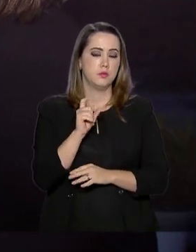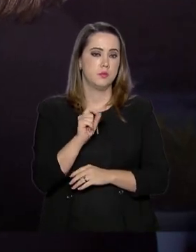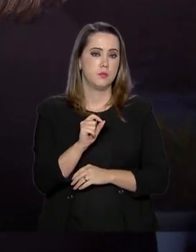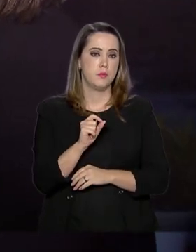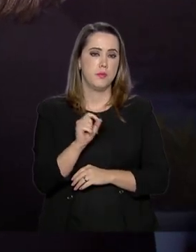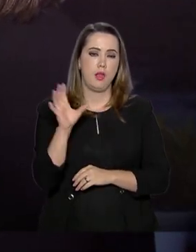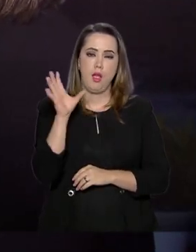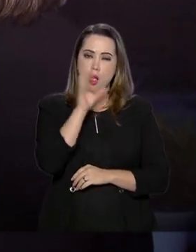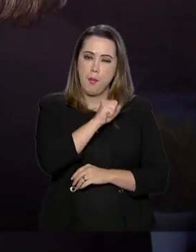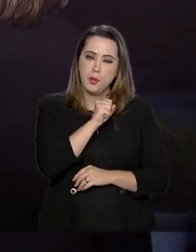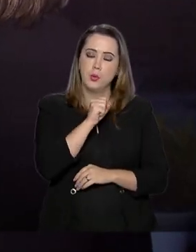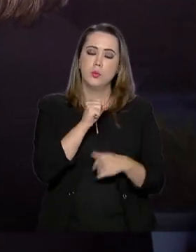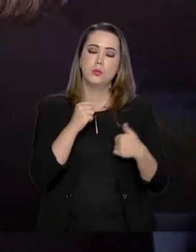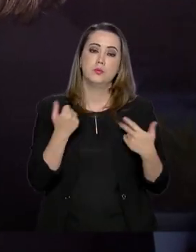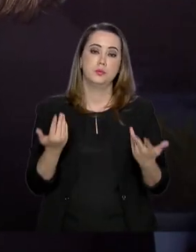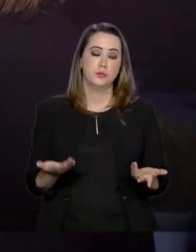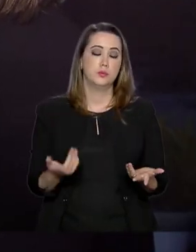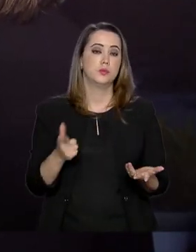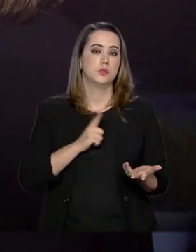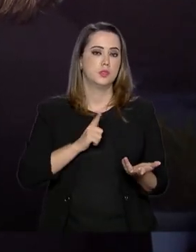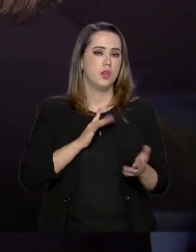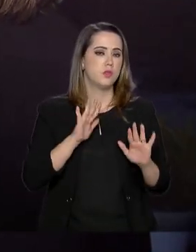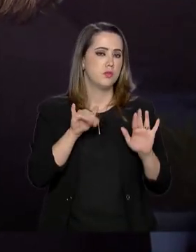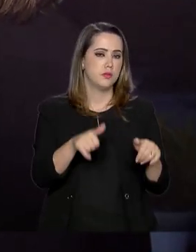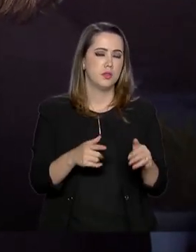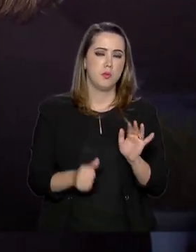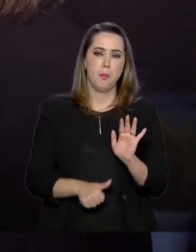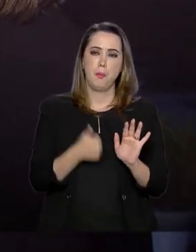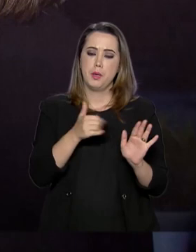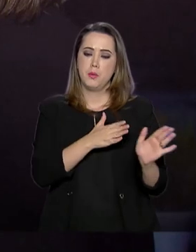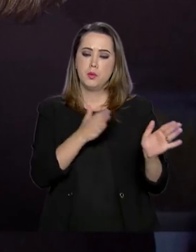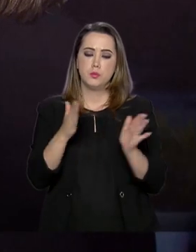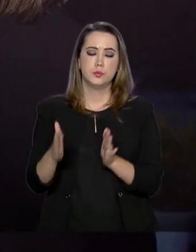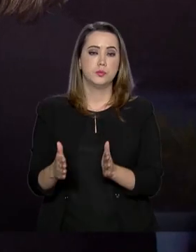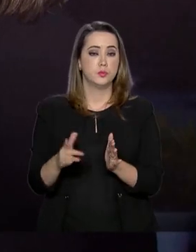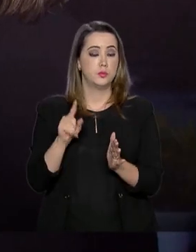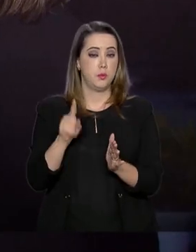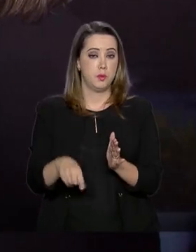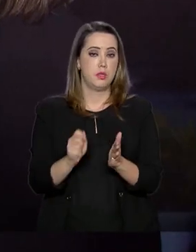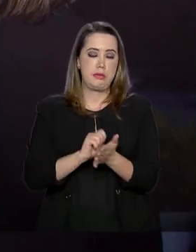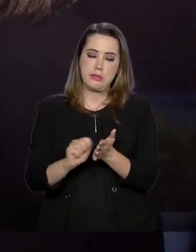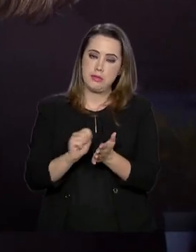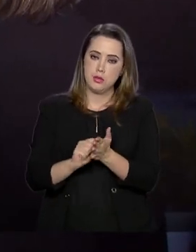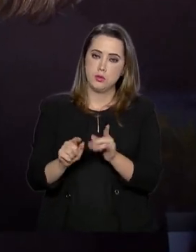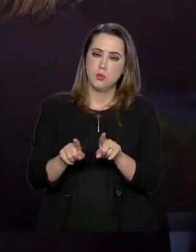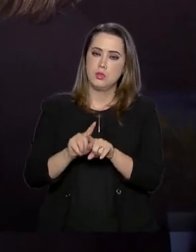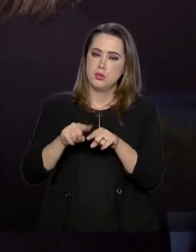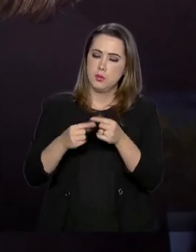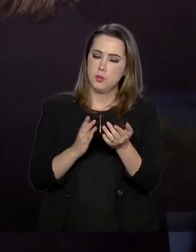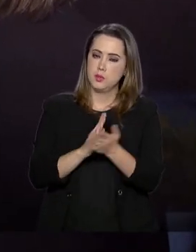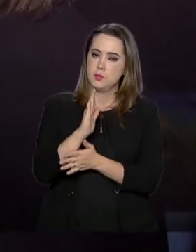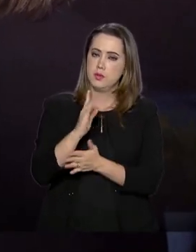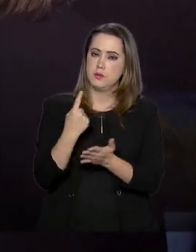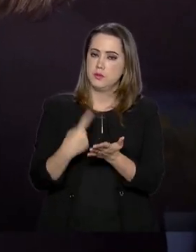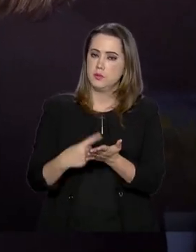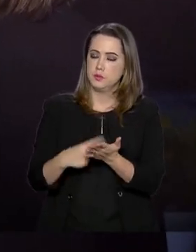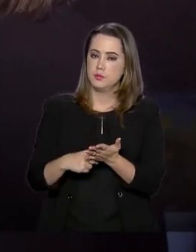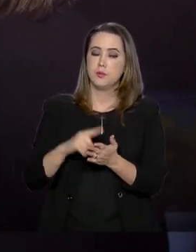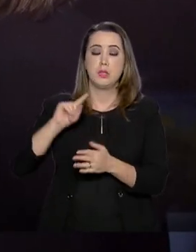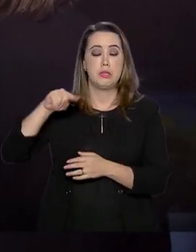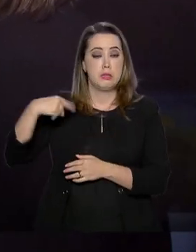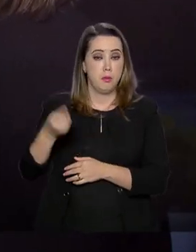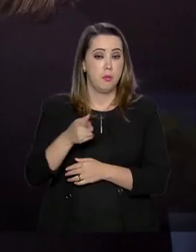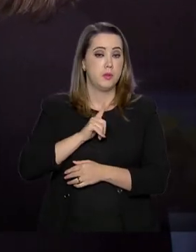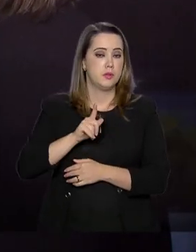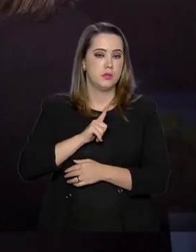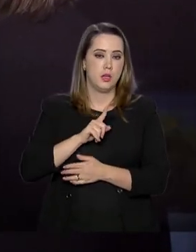brevidade. E aí nós terminamos a primeira fase desse projeto, que é a assinatura e a aprovação desse acordo. A partir